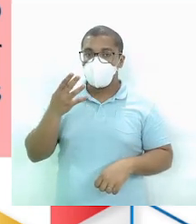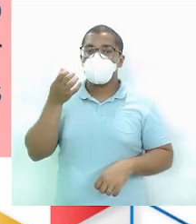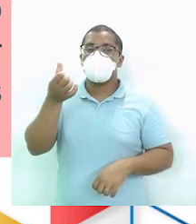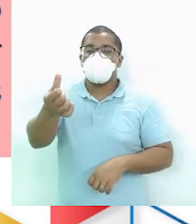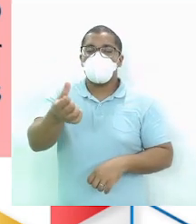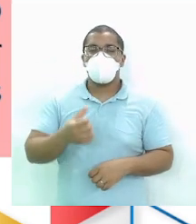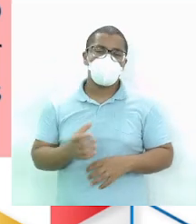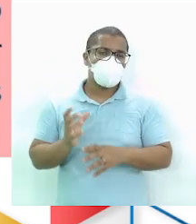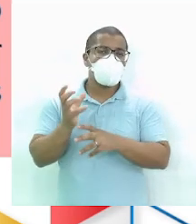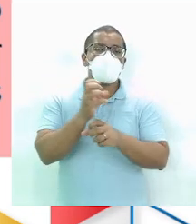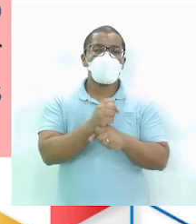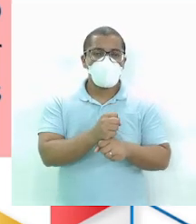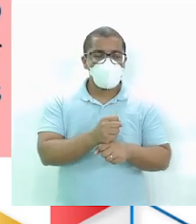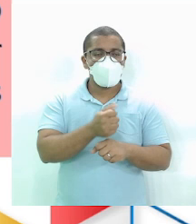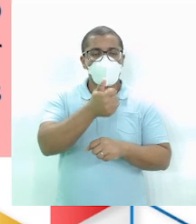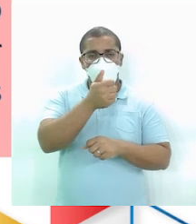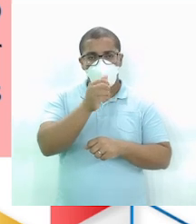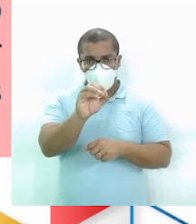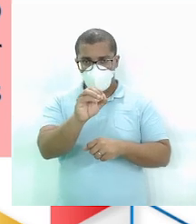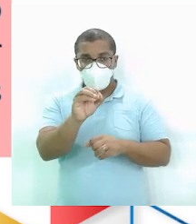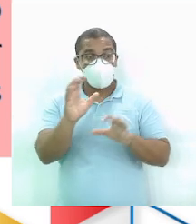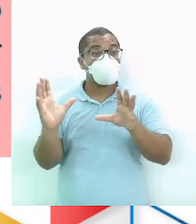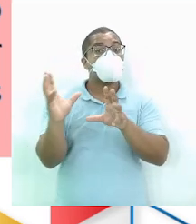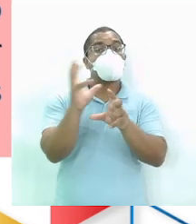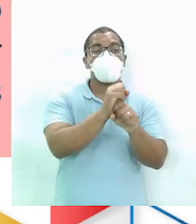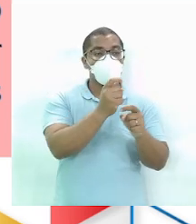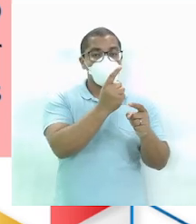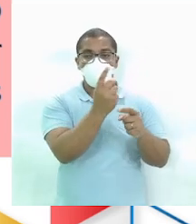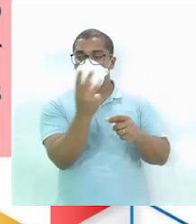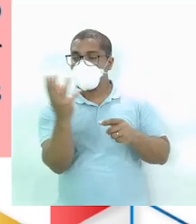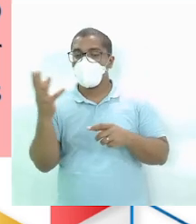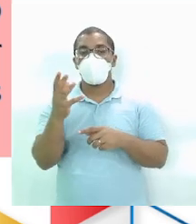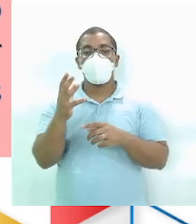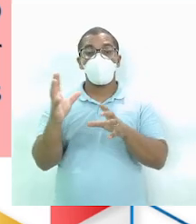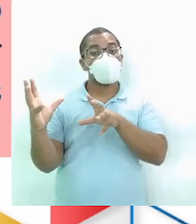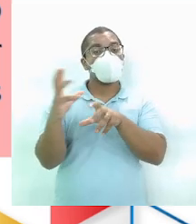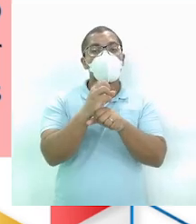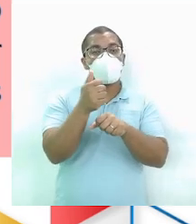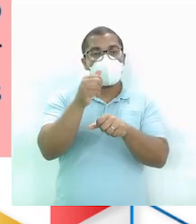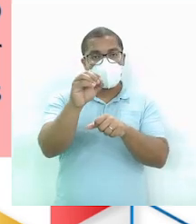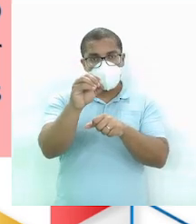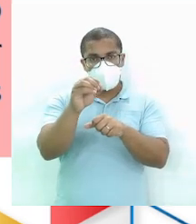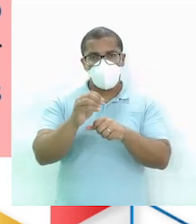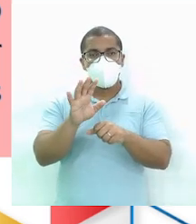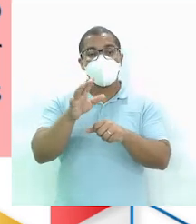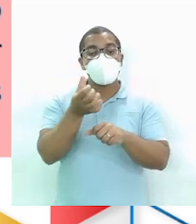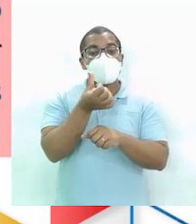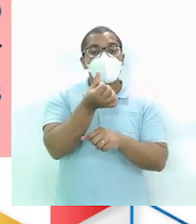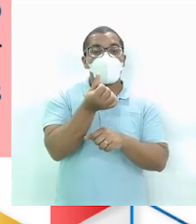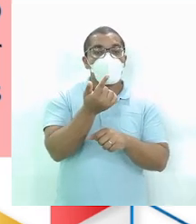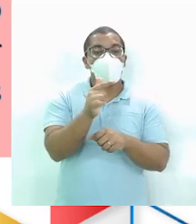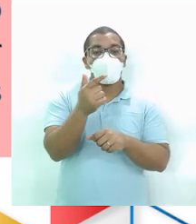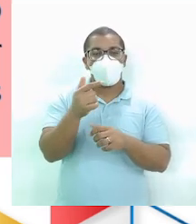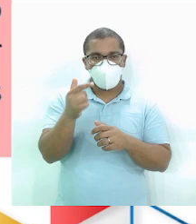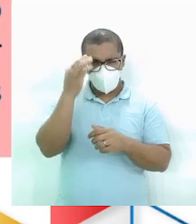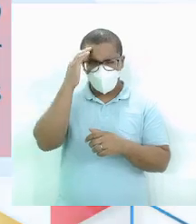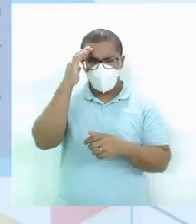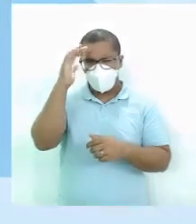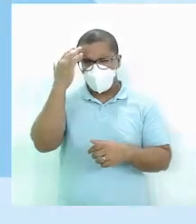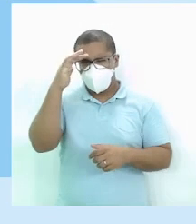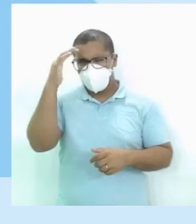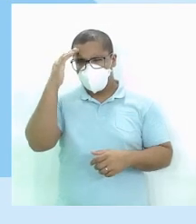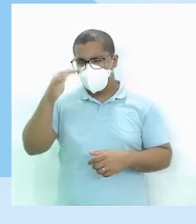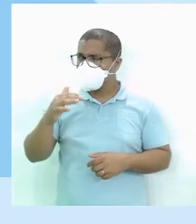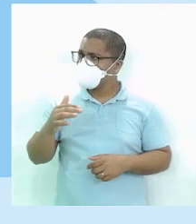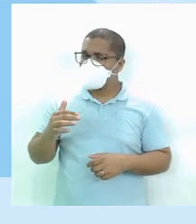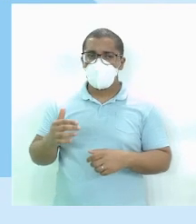No total de quanto? De 10 Quando eu somo Com esses mais claros Que são os finais Deu para entender? Está claro para você?